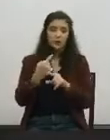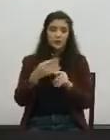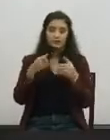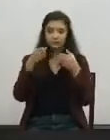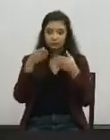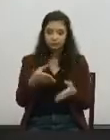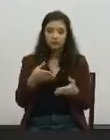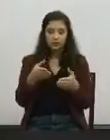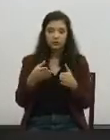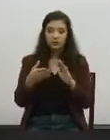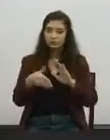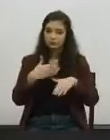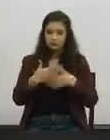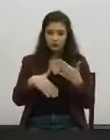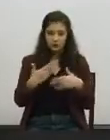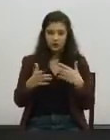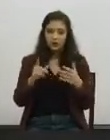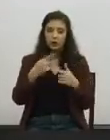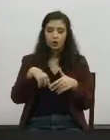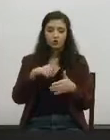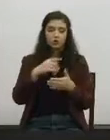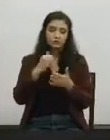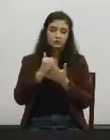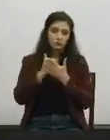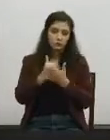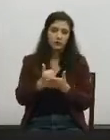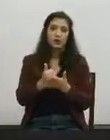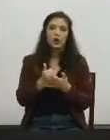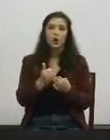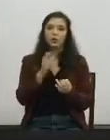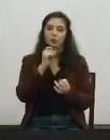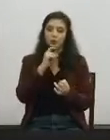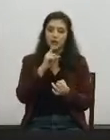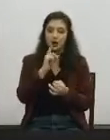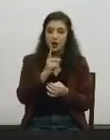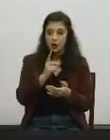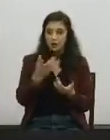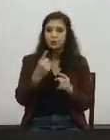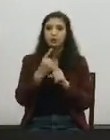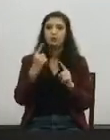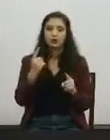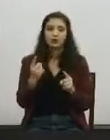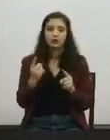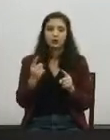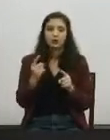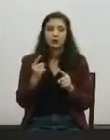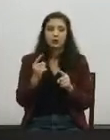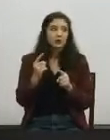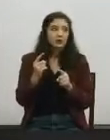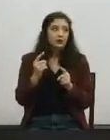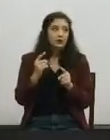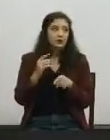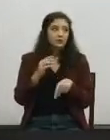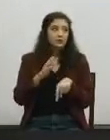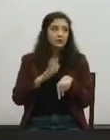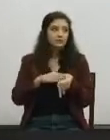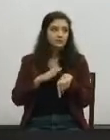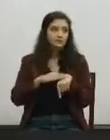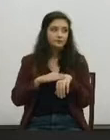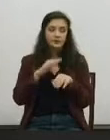emergência que já está a decorrer e que nós apoiamos, é também uma oportunidade. Uma oportunidade, porquê? Muito obrigado. Porque nos